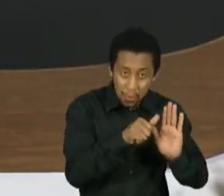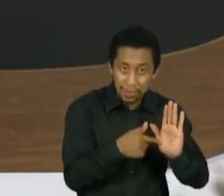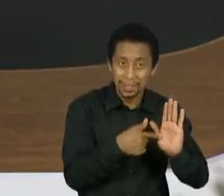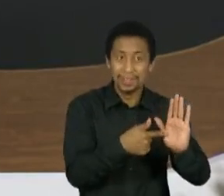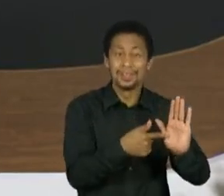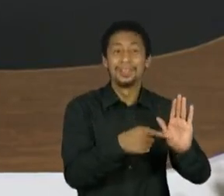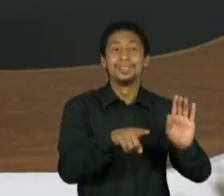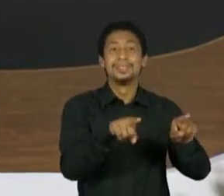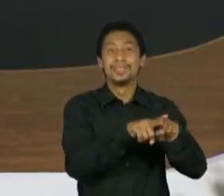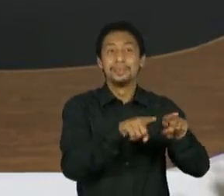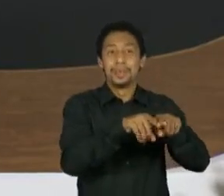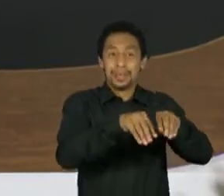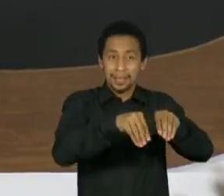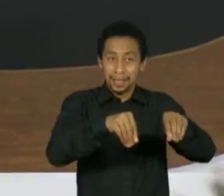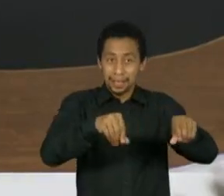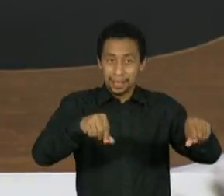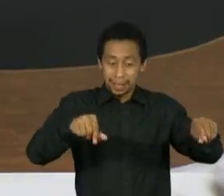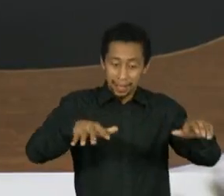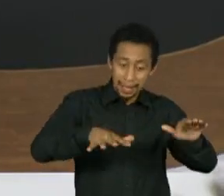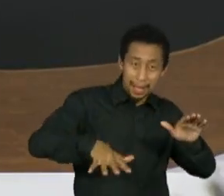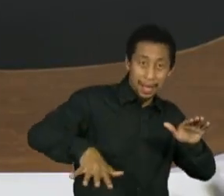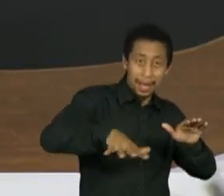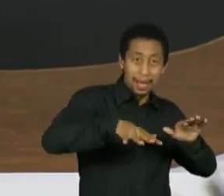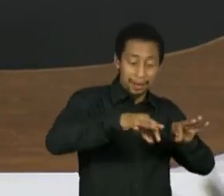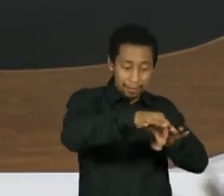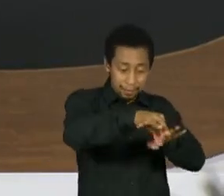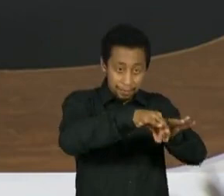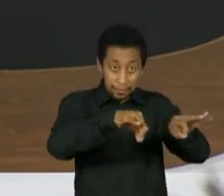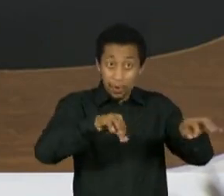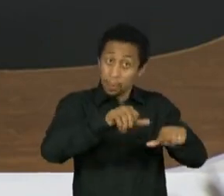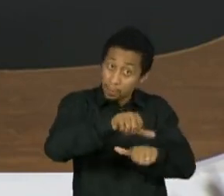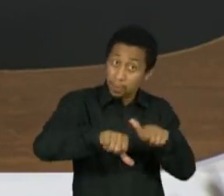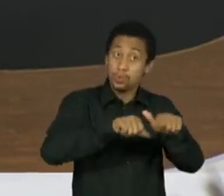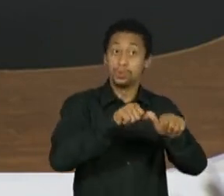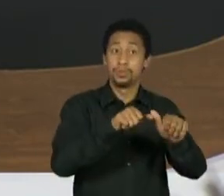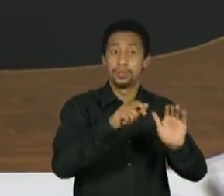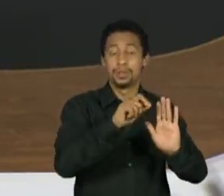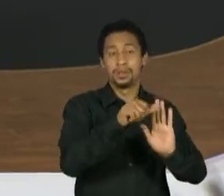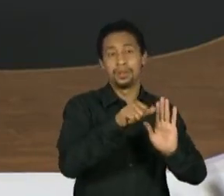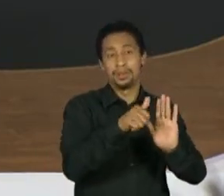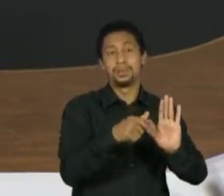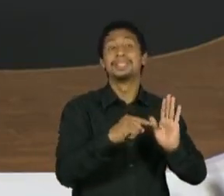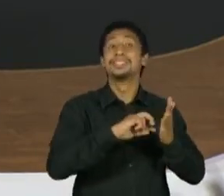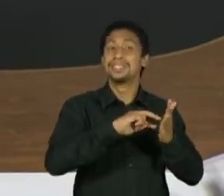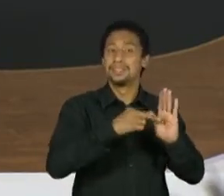a forma de demarcação de terras indígenas, então está sendo visto aí como um ataque a mais aos povos indígenas.